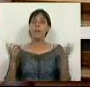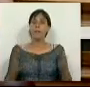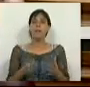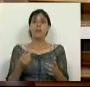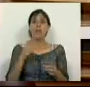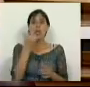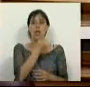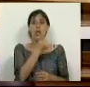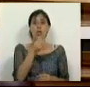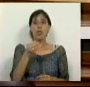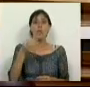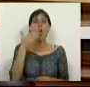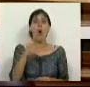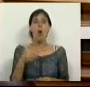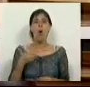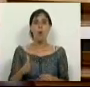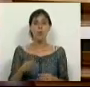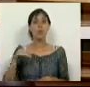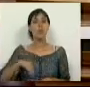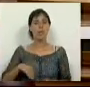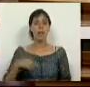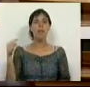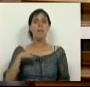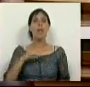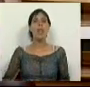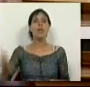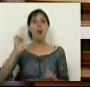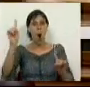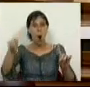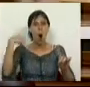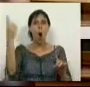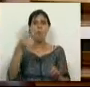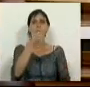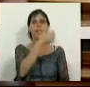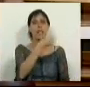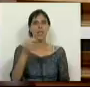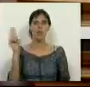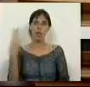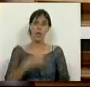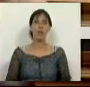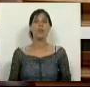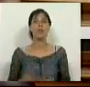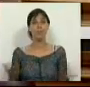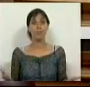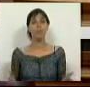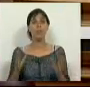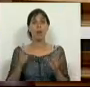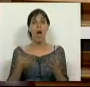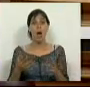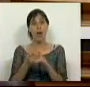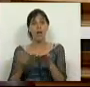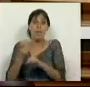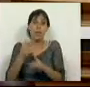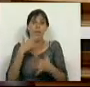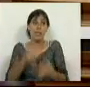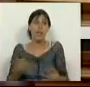Desde 2011, o salário mínimo nacional deveria ser 500 euros. Já ia para cima agora,